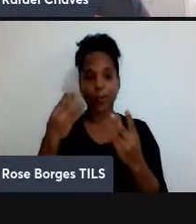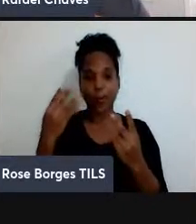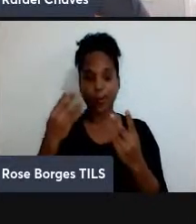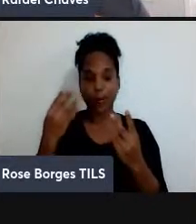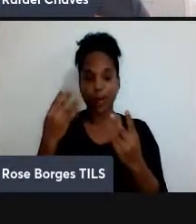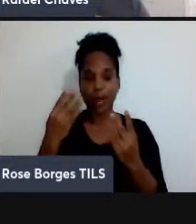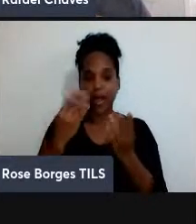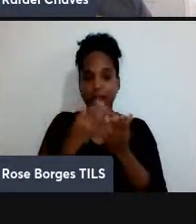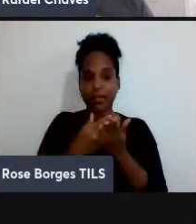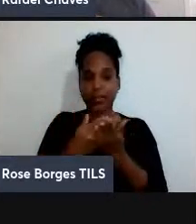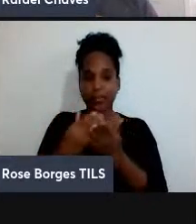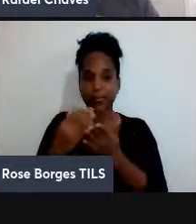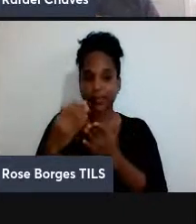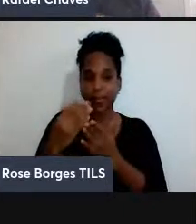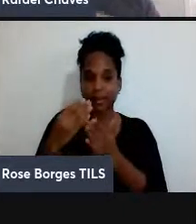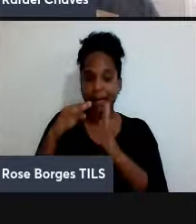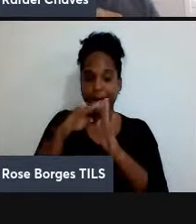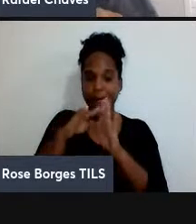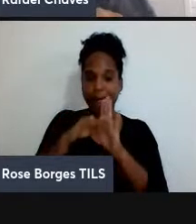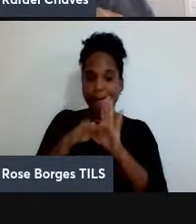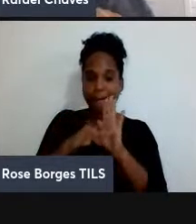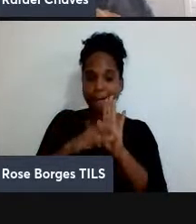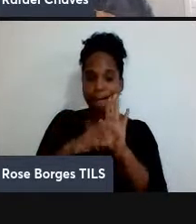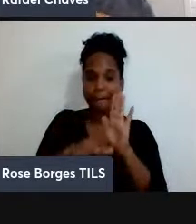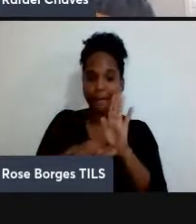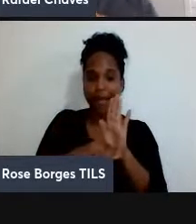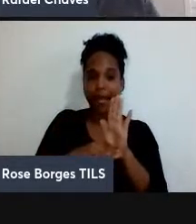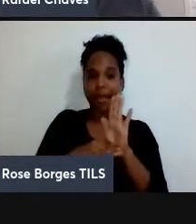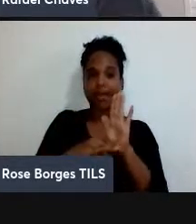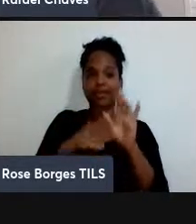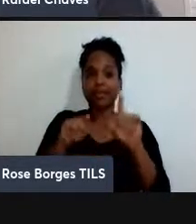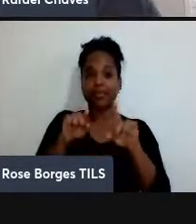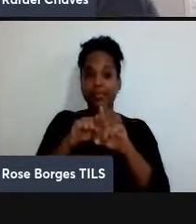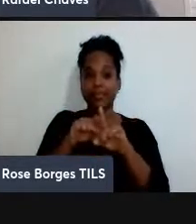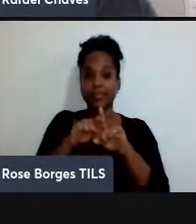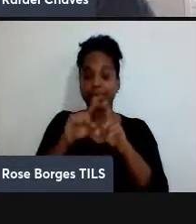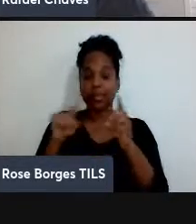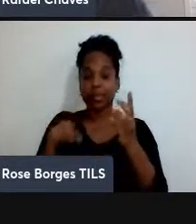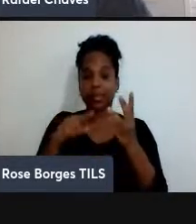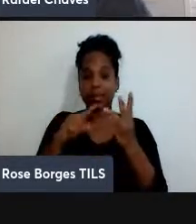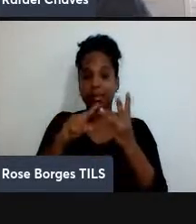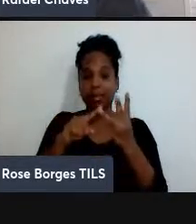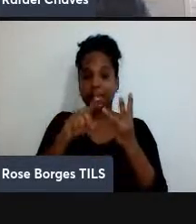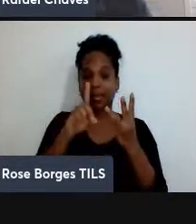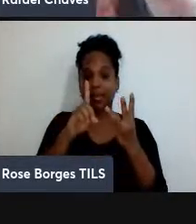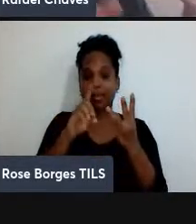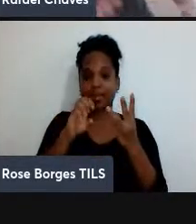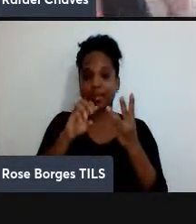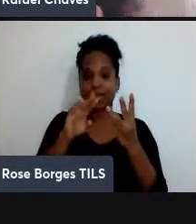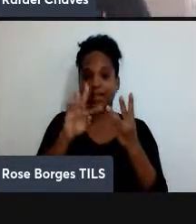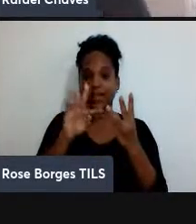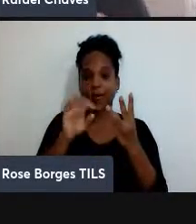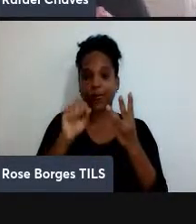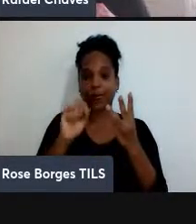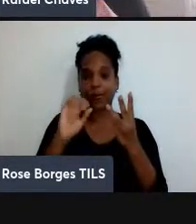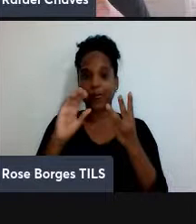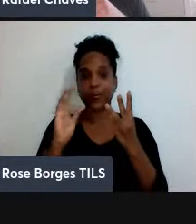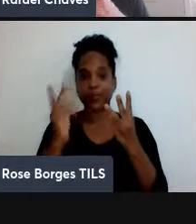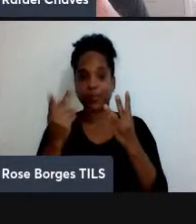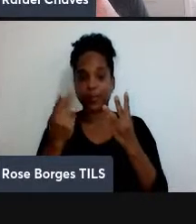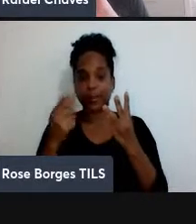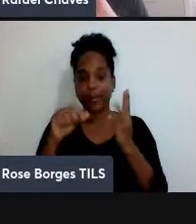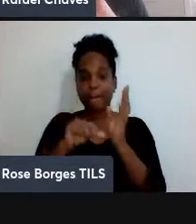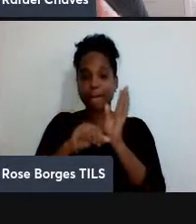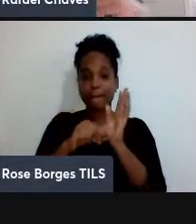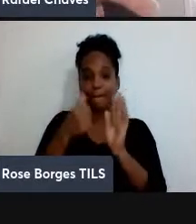criptografia quântica. David Doit, que foi um pioneiro aí no campo da computação quântica, que ele foi o primeiro a